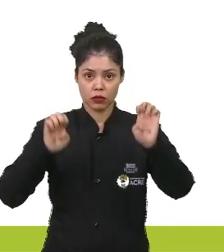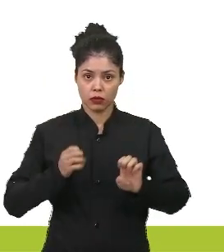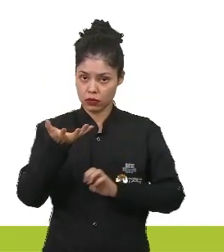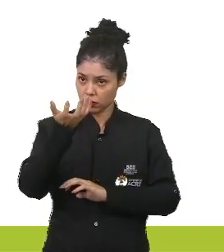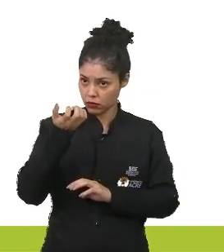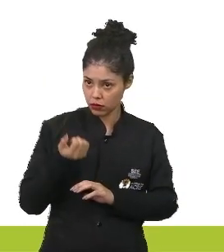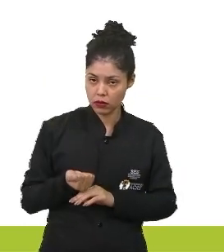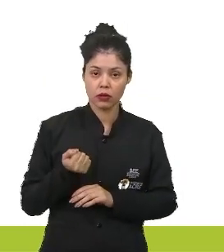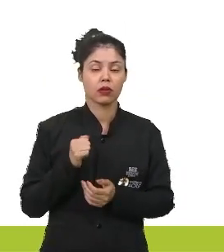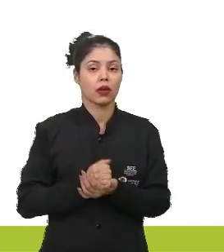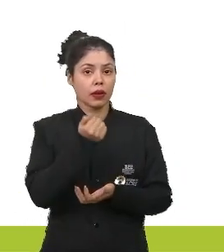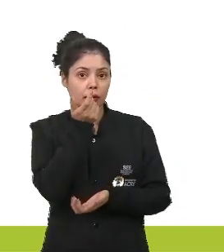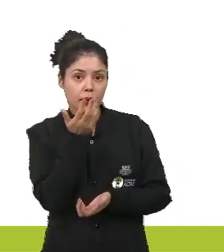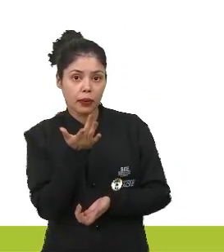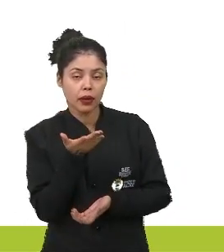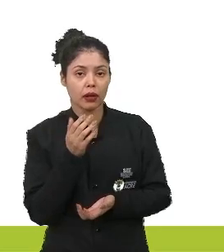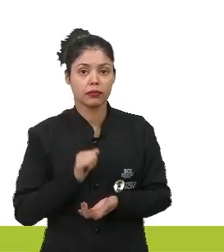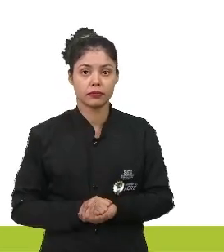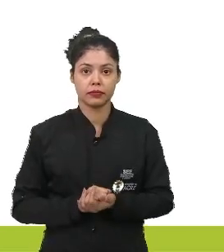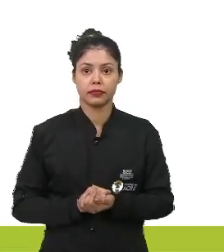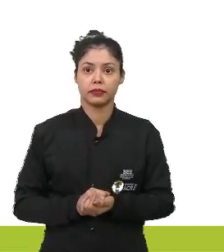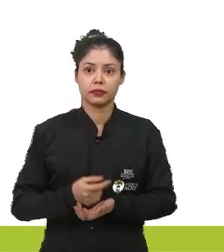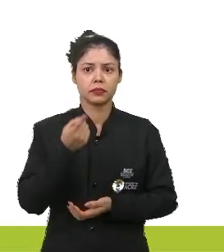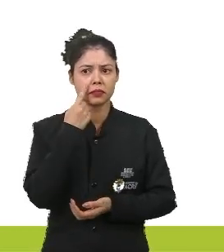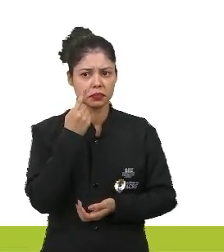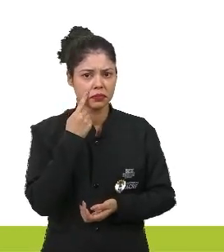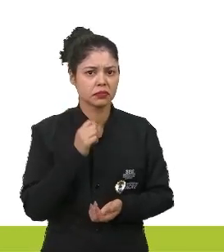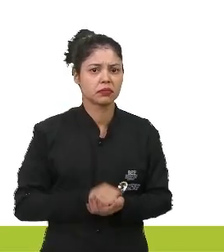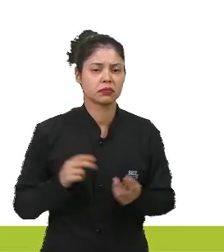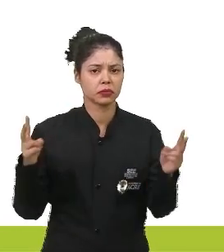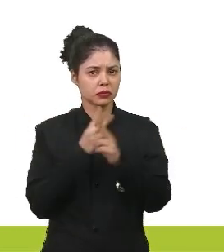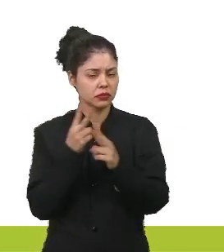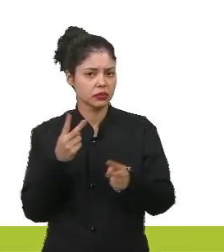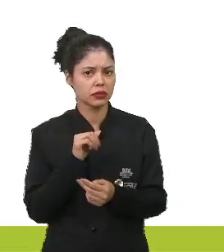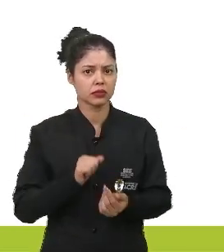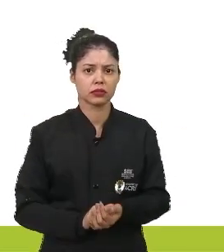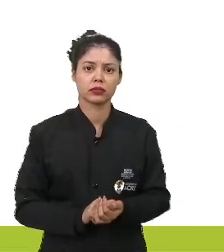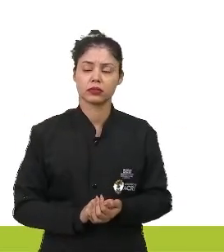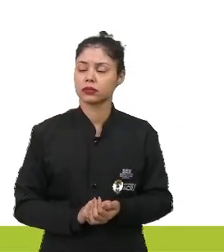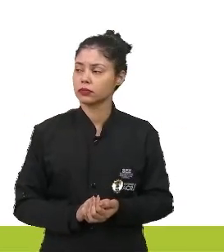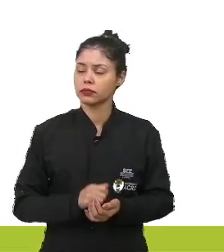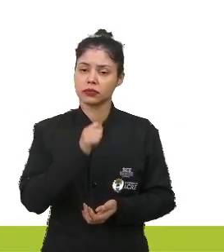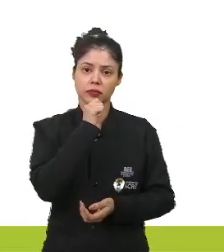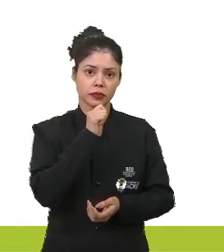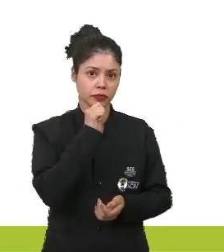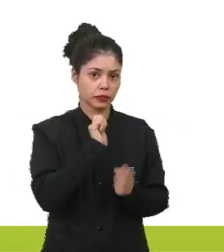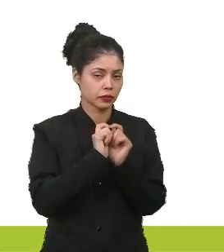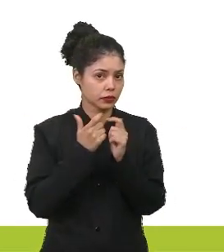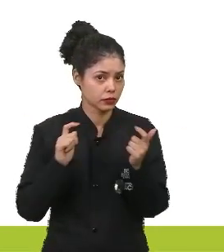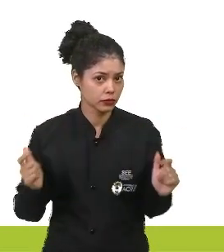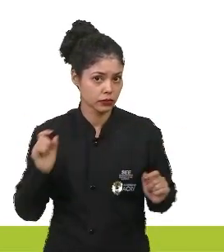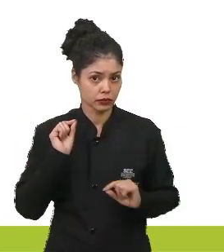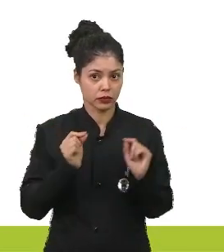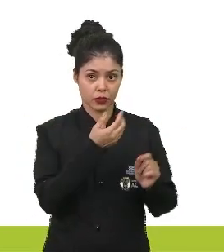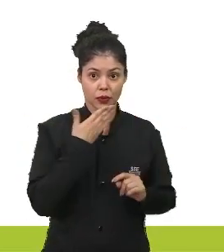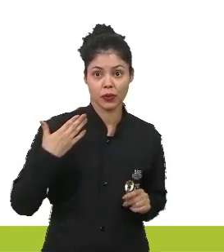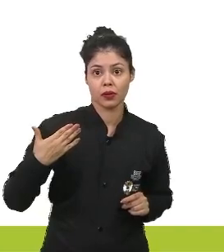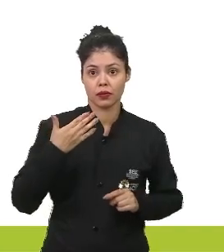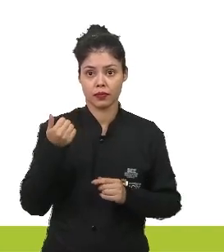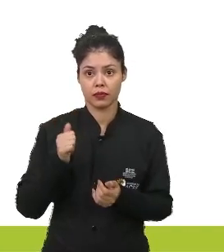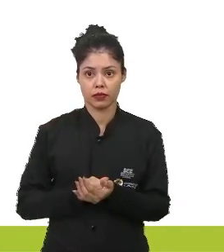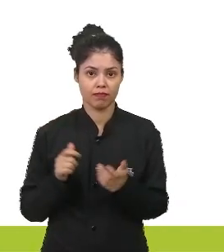recebe o grão de pólen. Interessa para o vento? Seria, o aumento seria melhor.